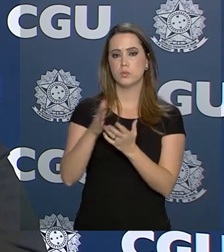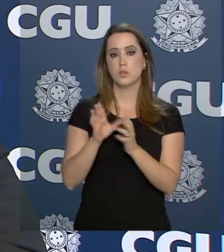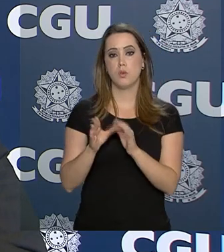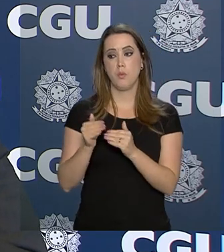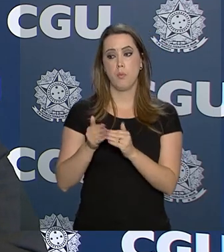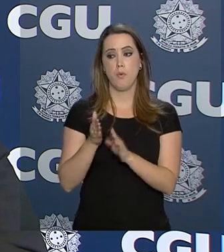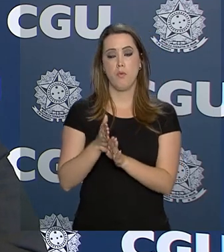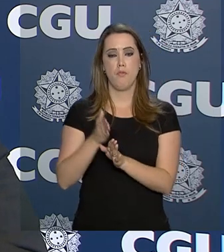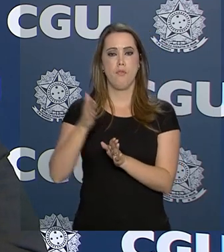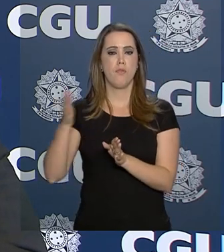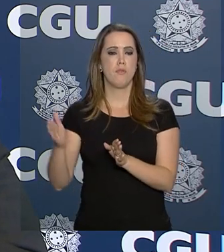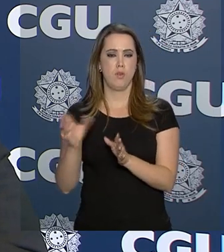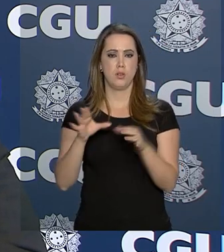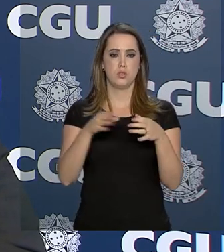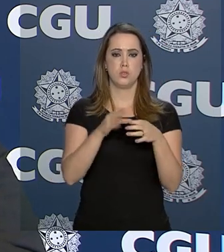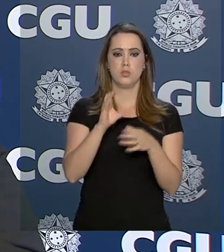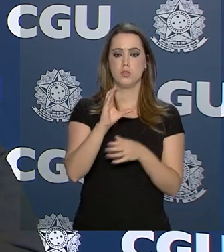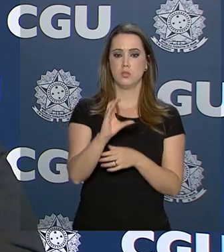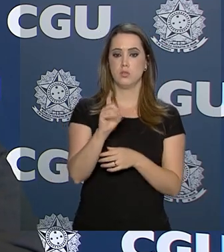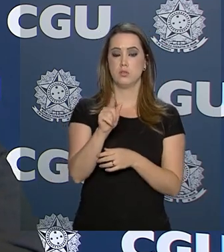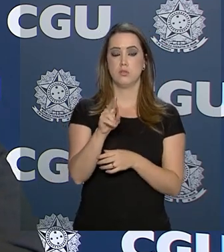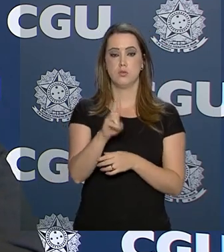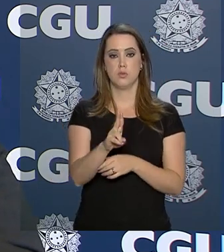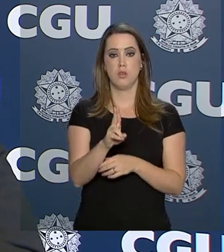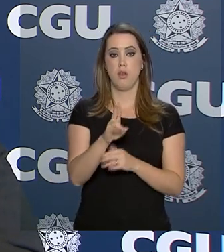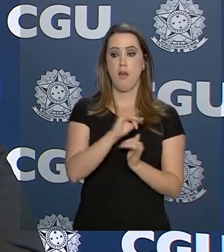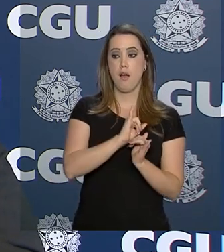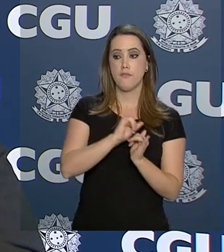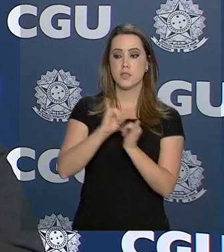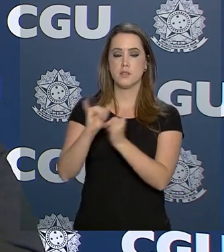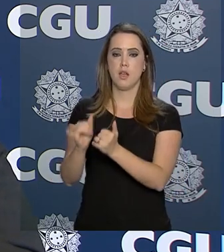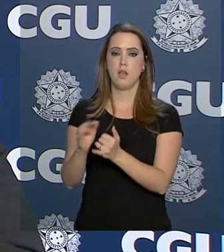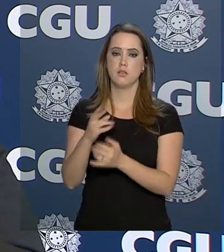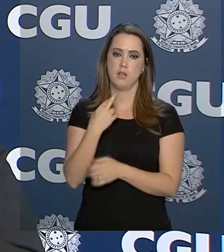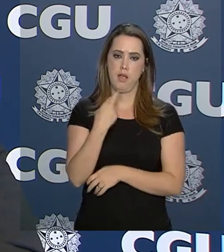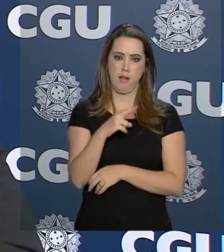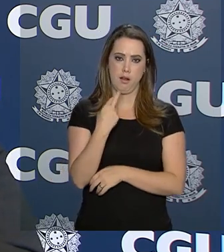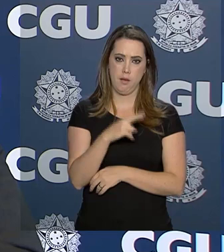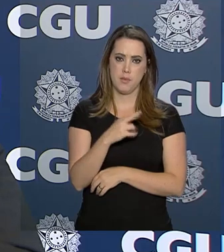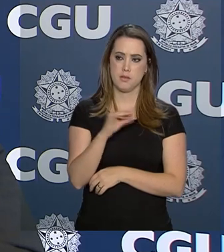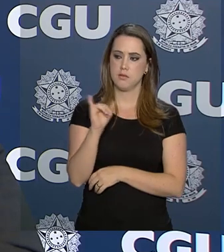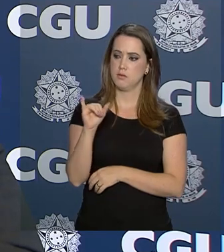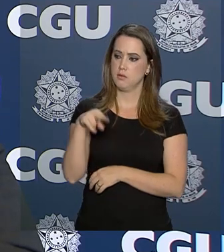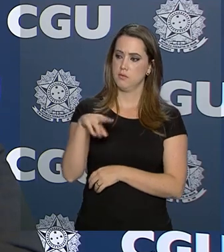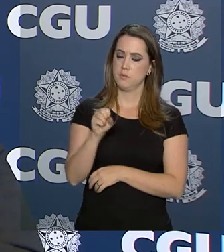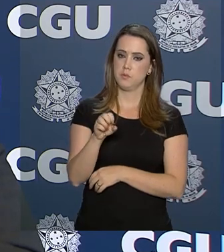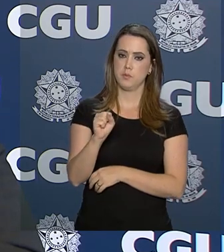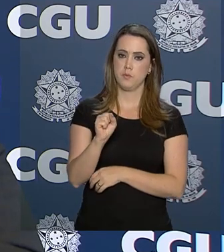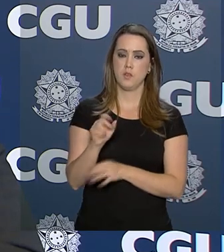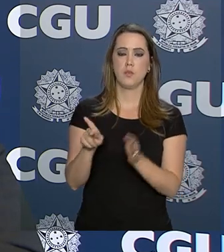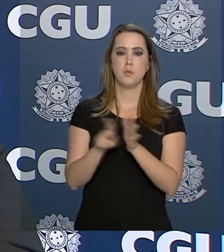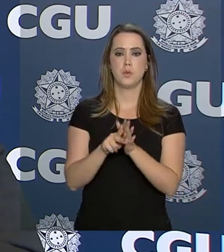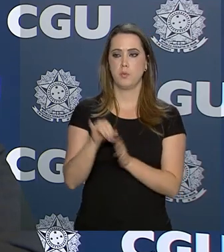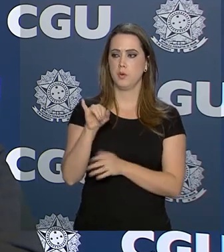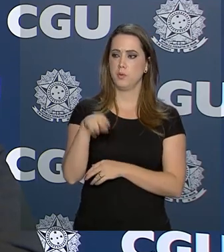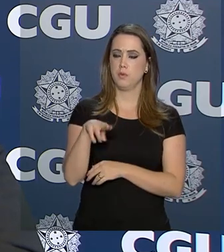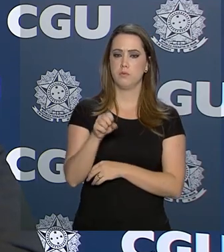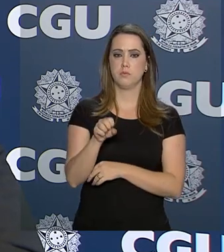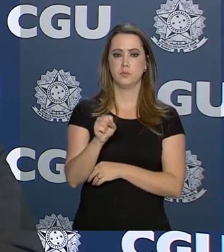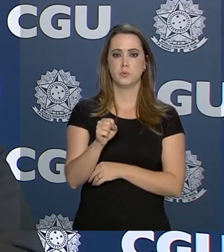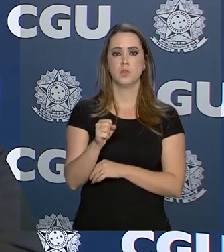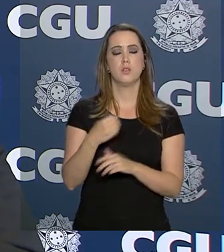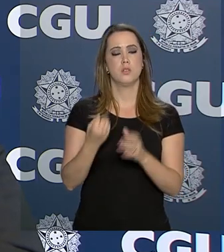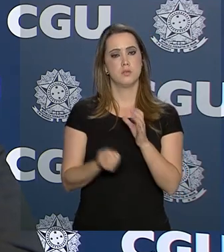externas à Controladoria Geral da União, isso é enviado, por exemplo, se for uma reclamação do INSS, é enviado para que o INSS